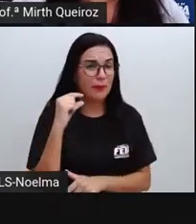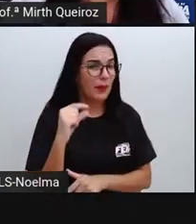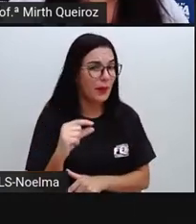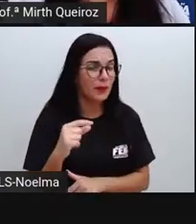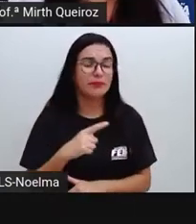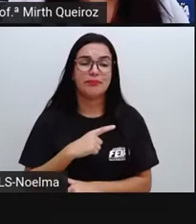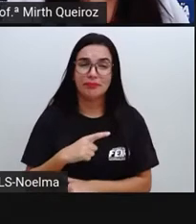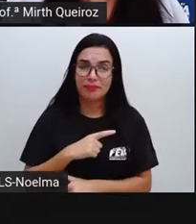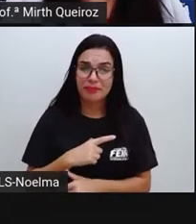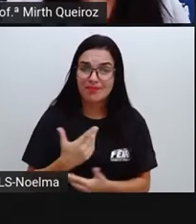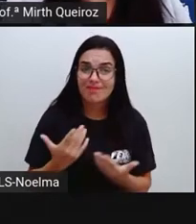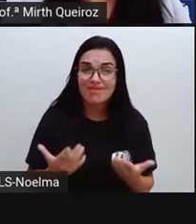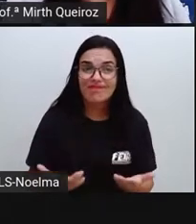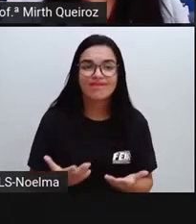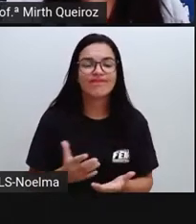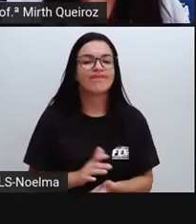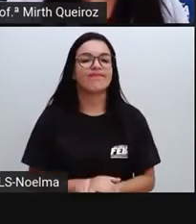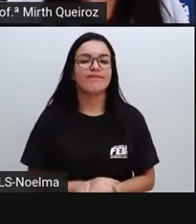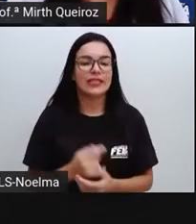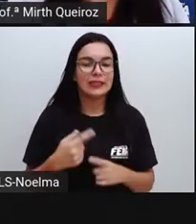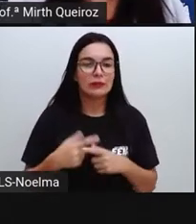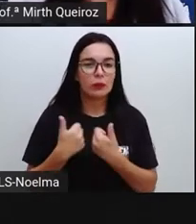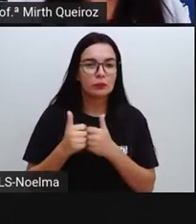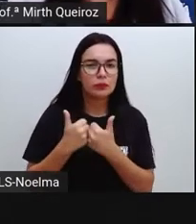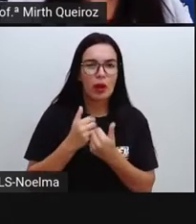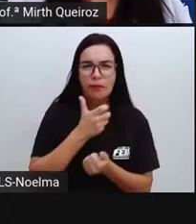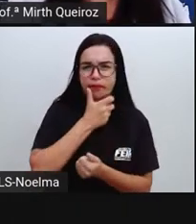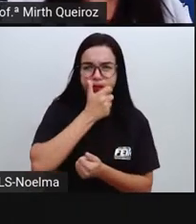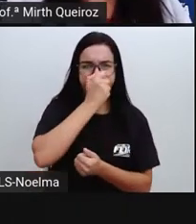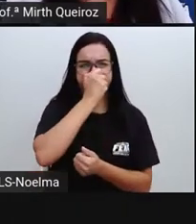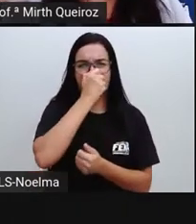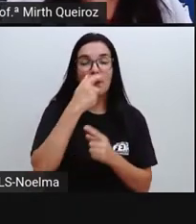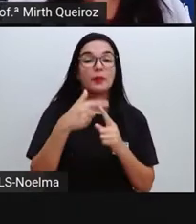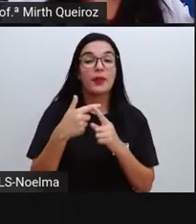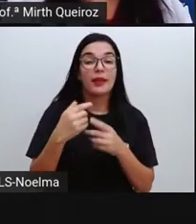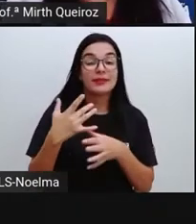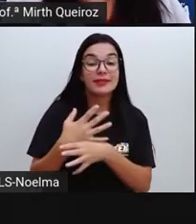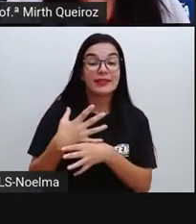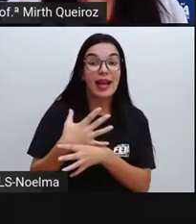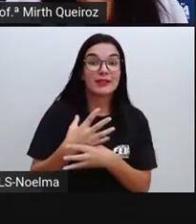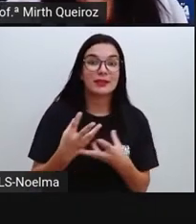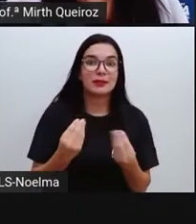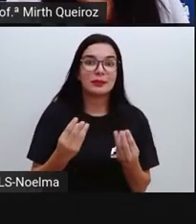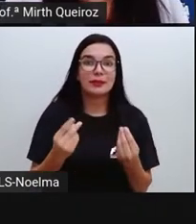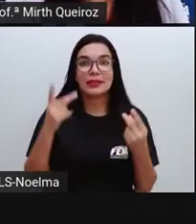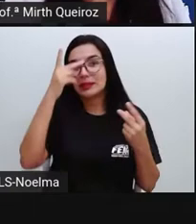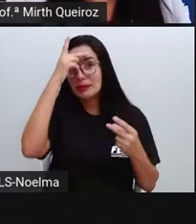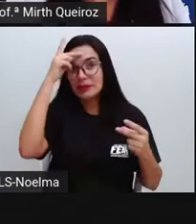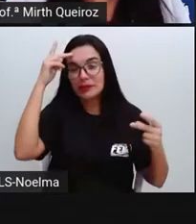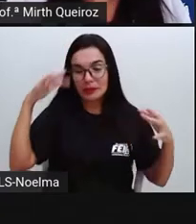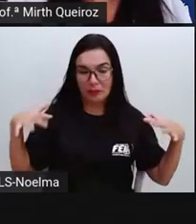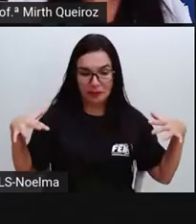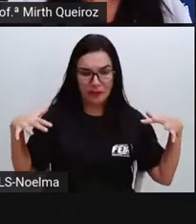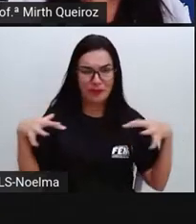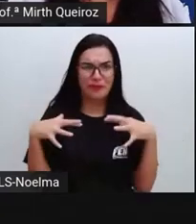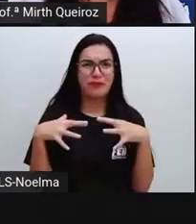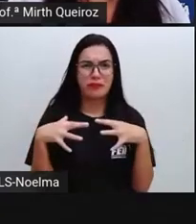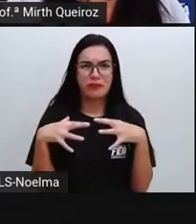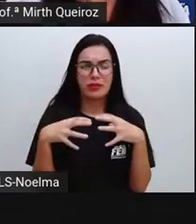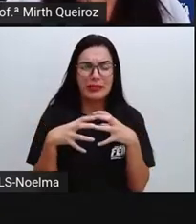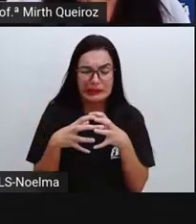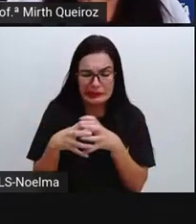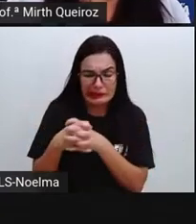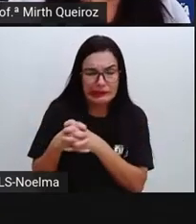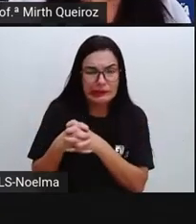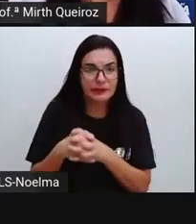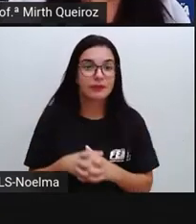vê aqueles transportes lotados, né? Muitas pessoas em pé, uma ali em cima da outra, né? Bem apertado.